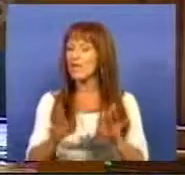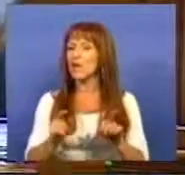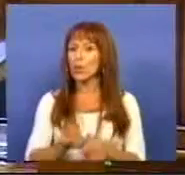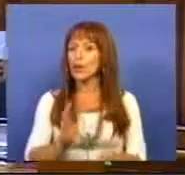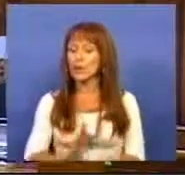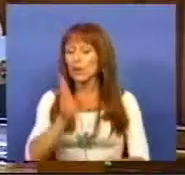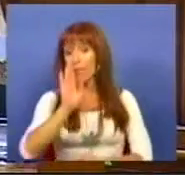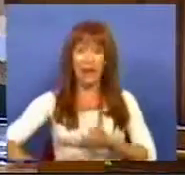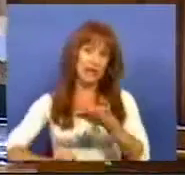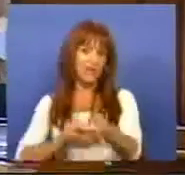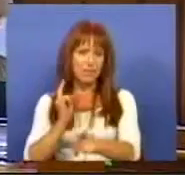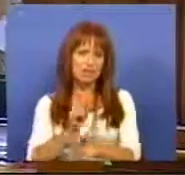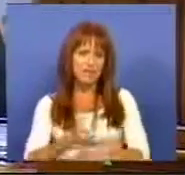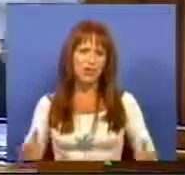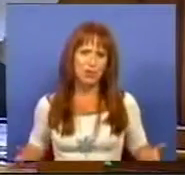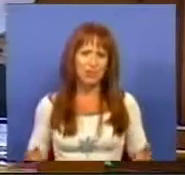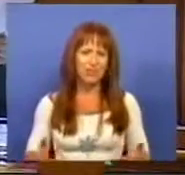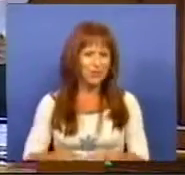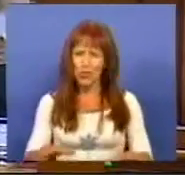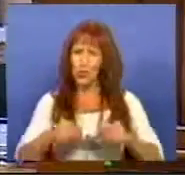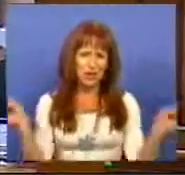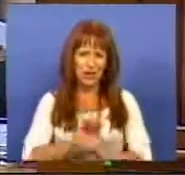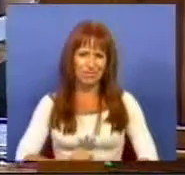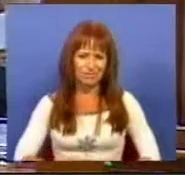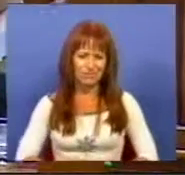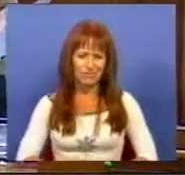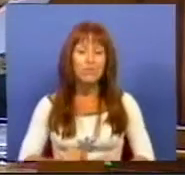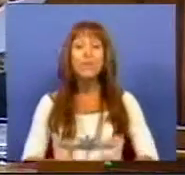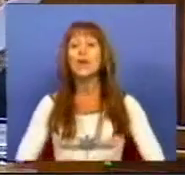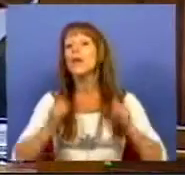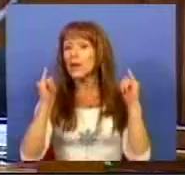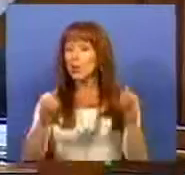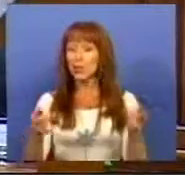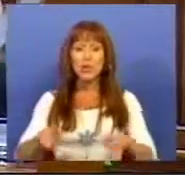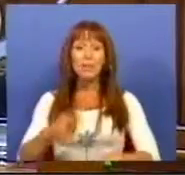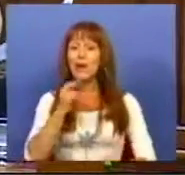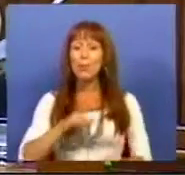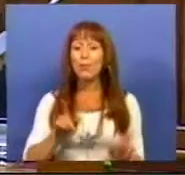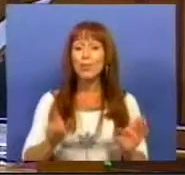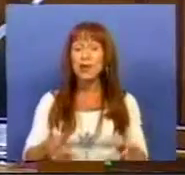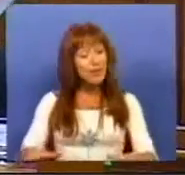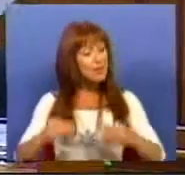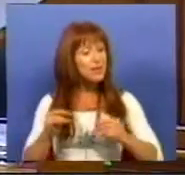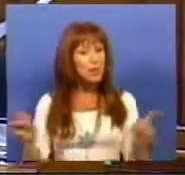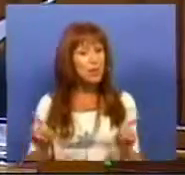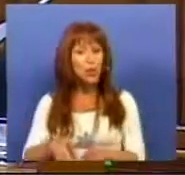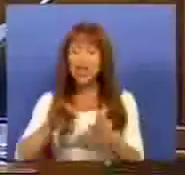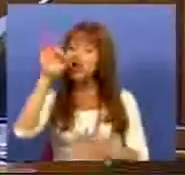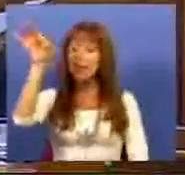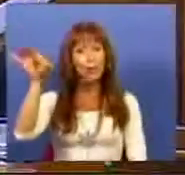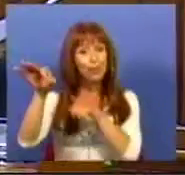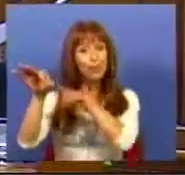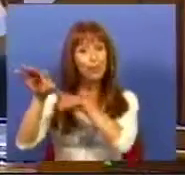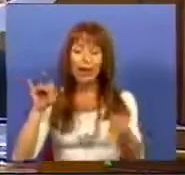aplicação dele. Não se aceita. Depois, também não se deveria ter aceito a exceção